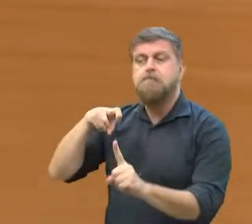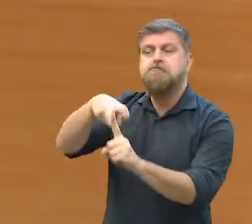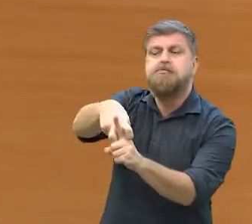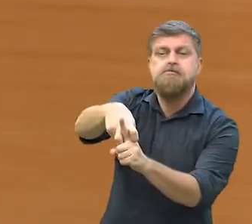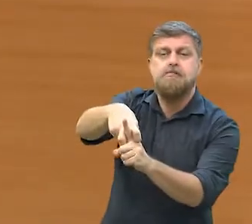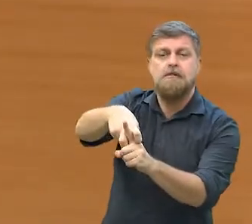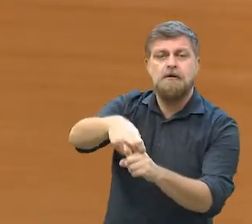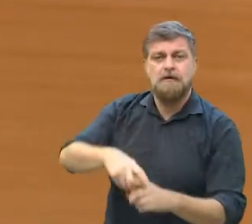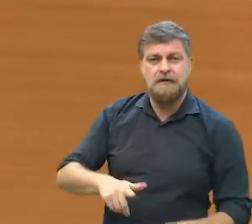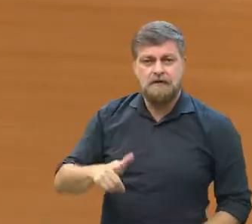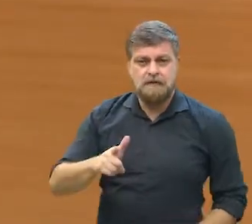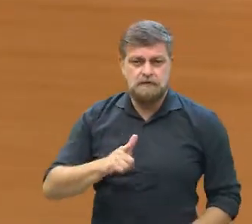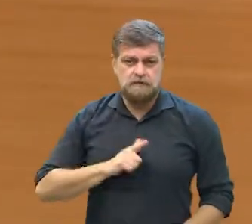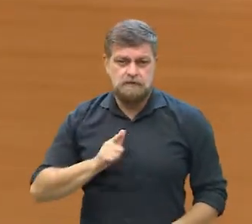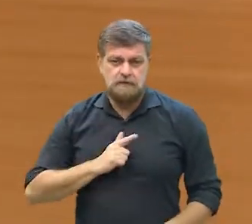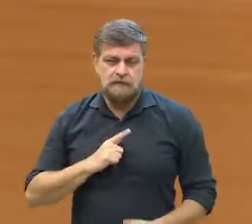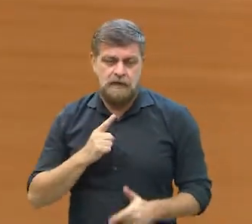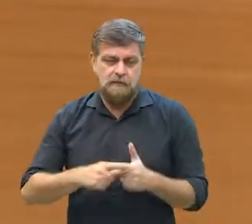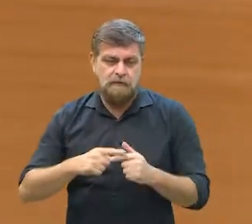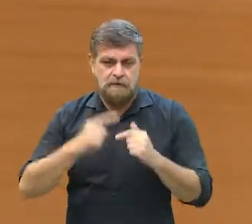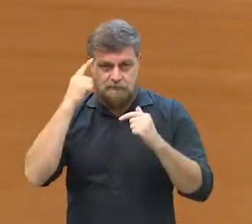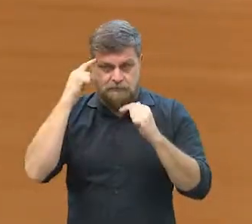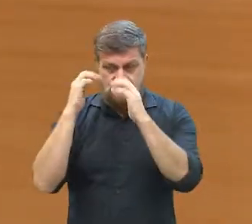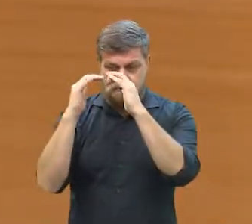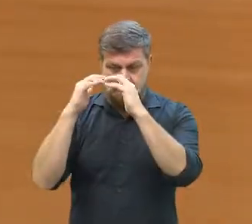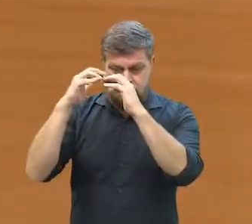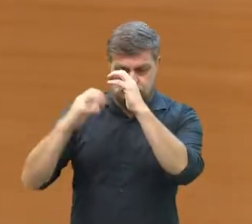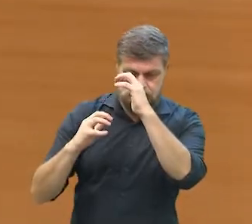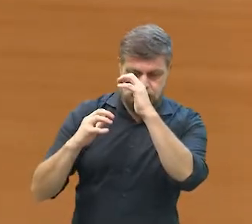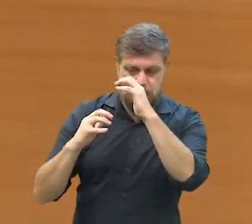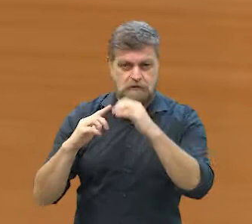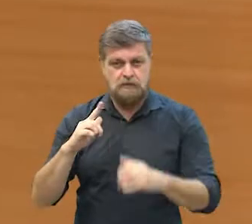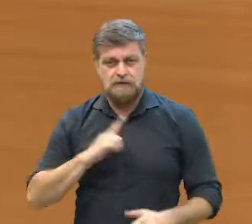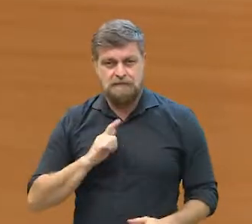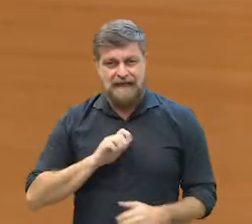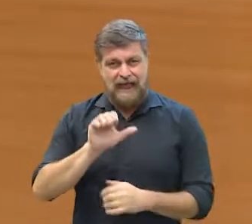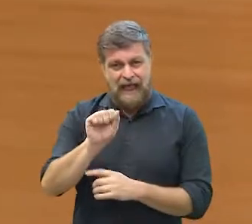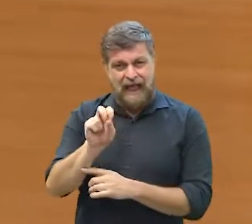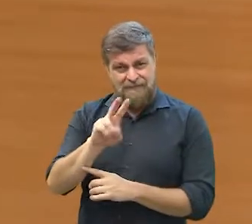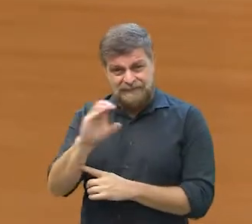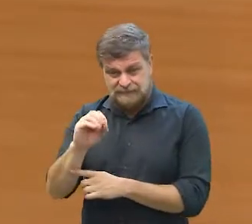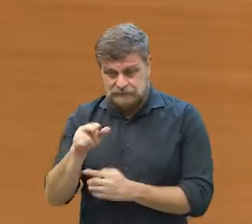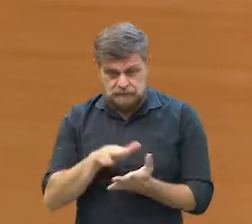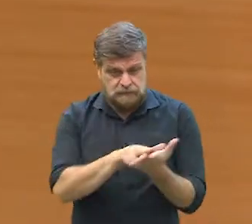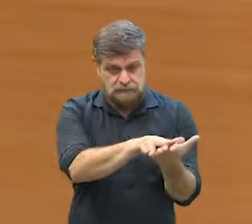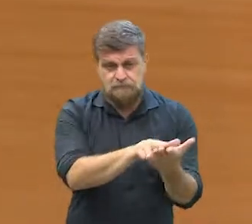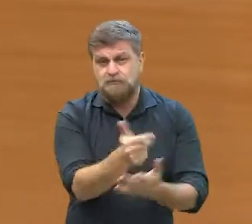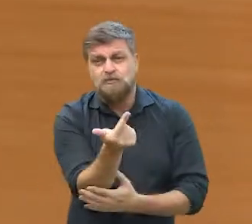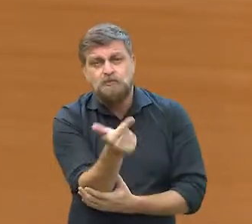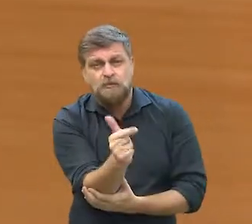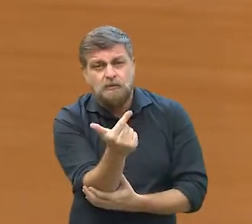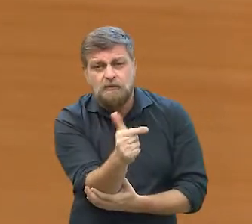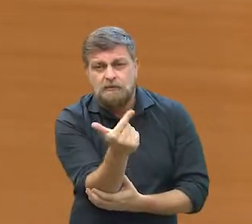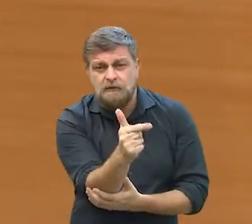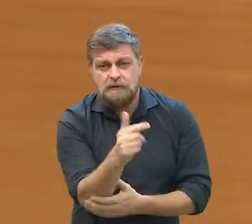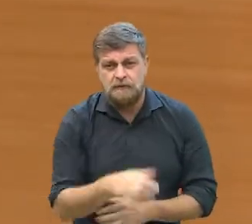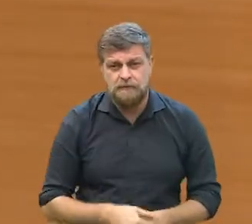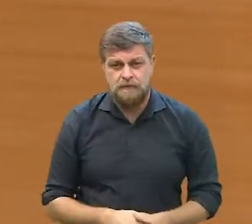acidente, que tiver um AVC, que tiver, essa pessoa não vai ter leito.